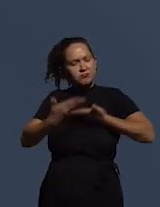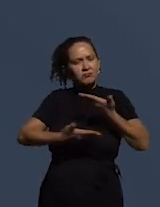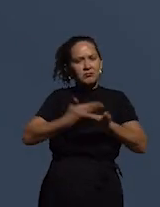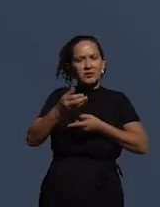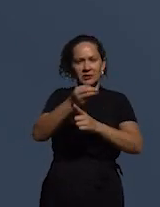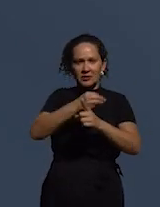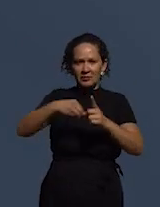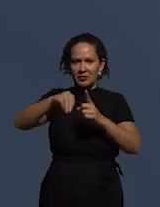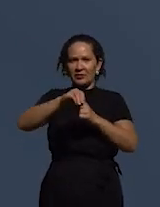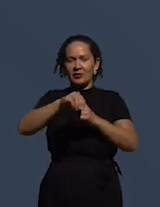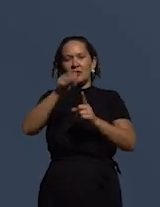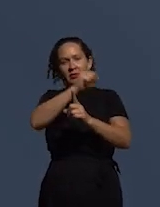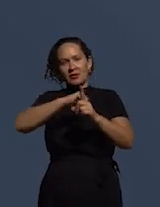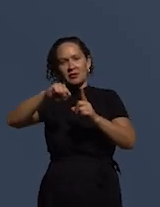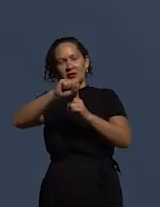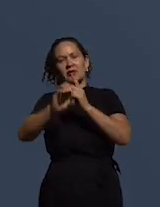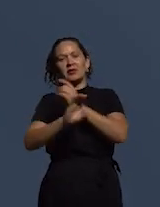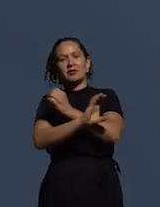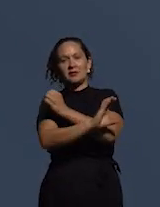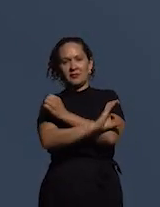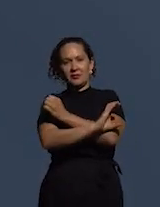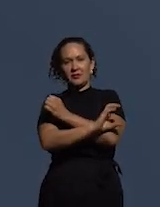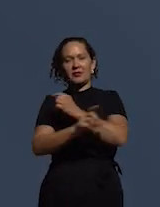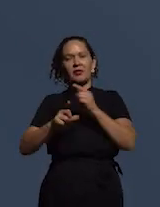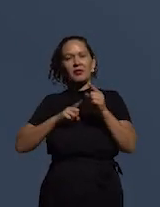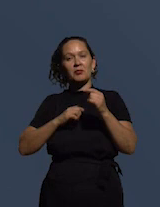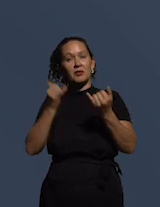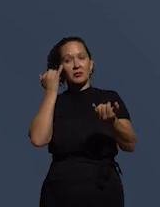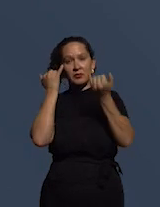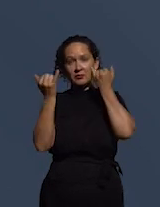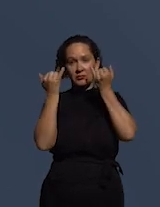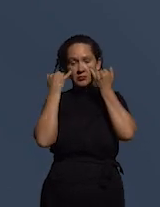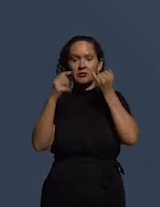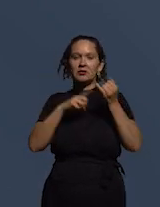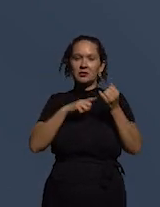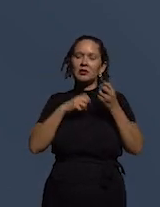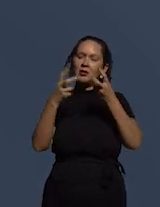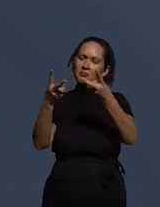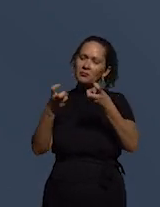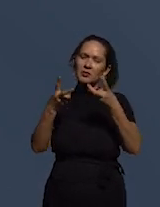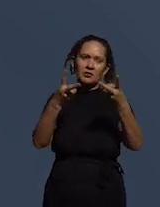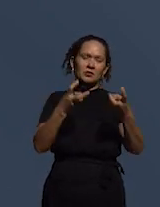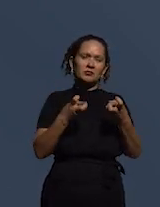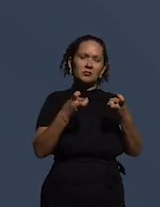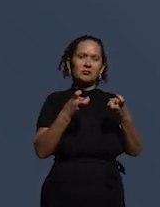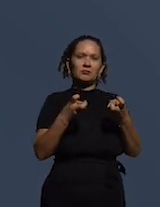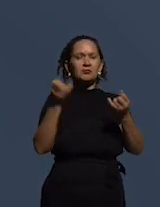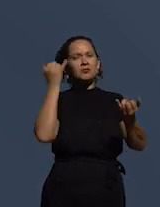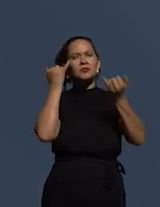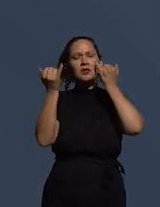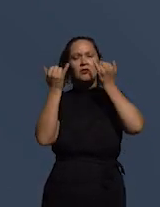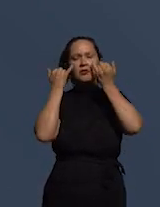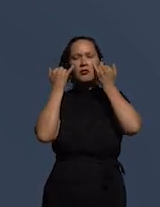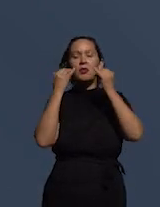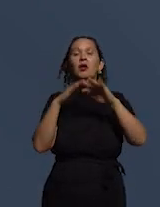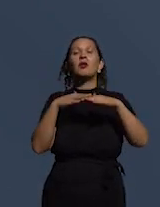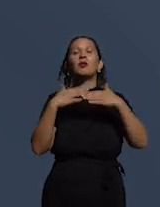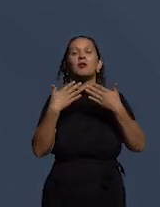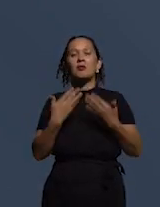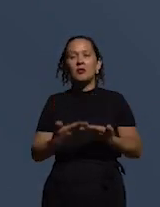civil pode ter também com os dados que existem para informar uma